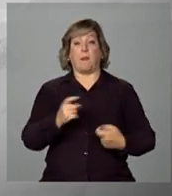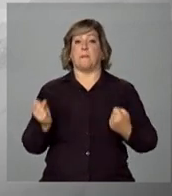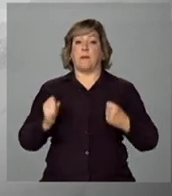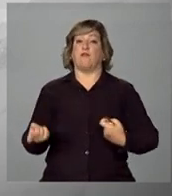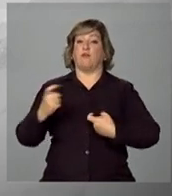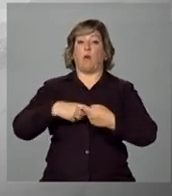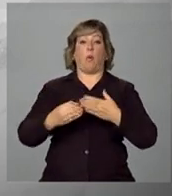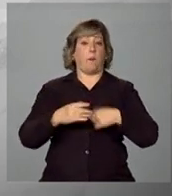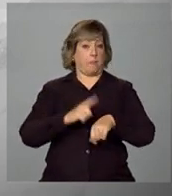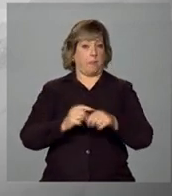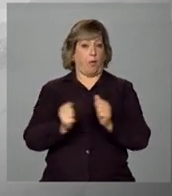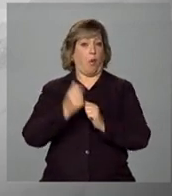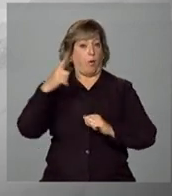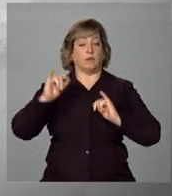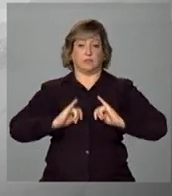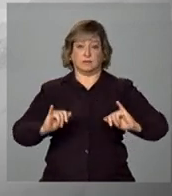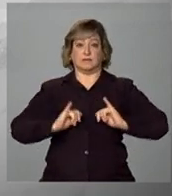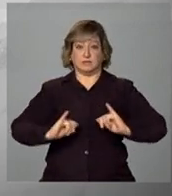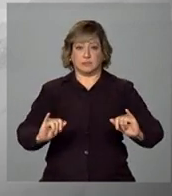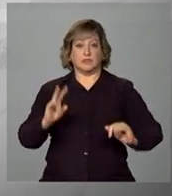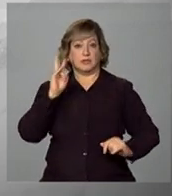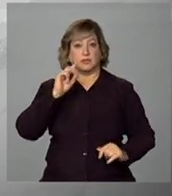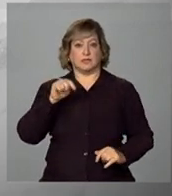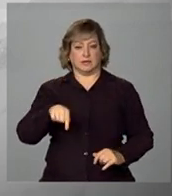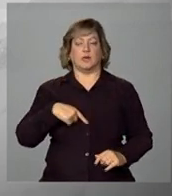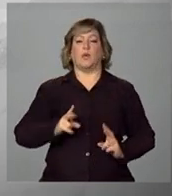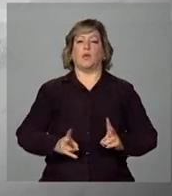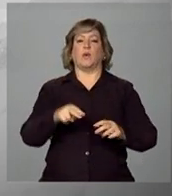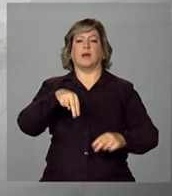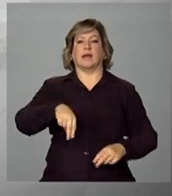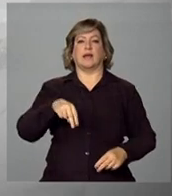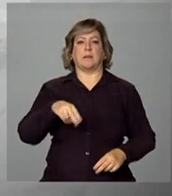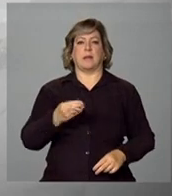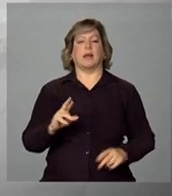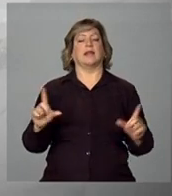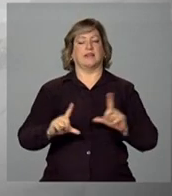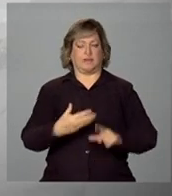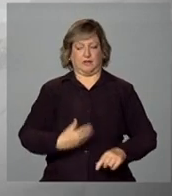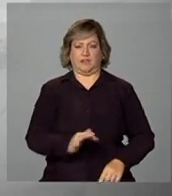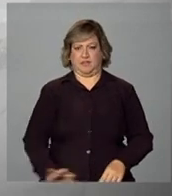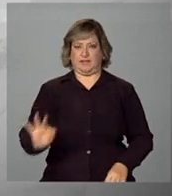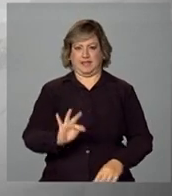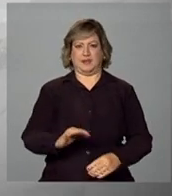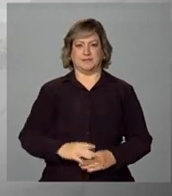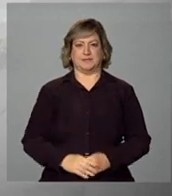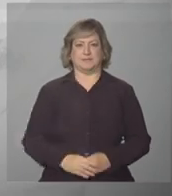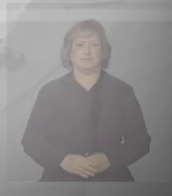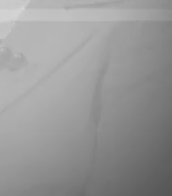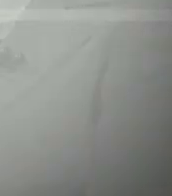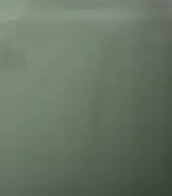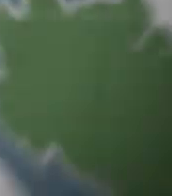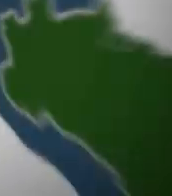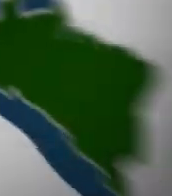podemos voltar a qualquer momento com mais informações. Continue com a gente, NBR e a TV do Governo Federal.